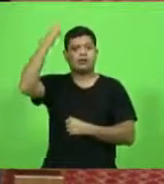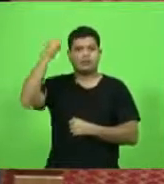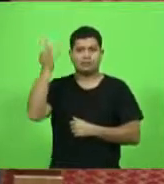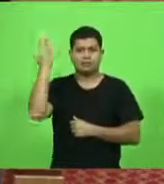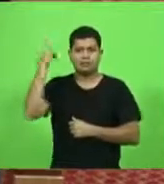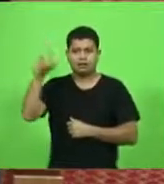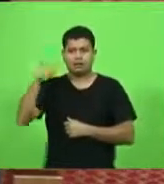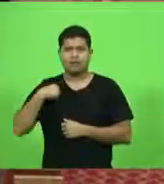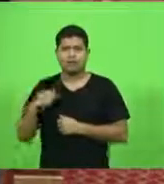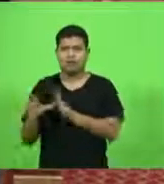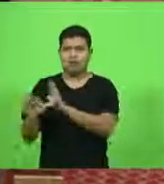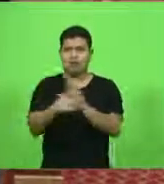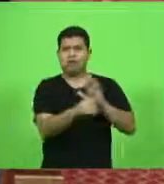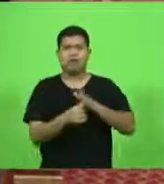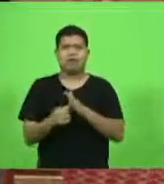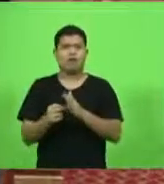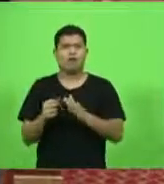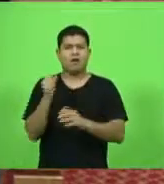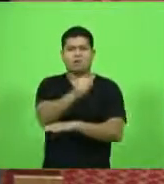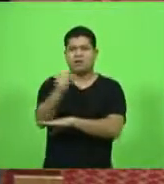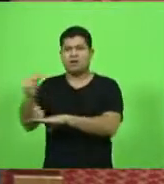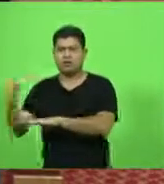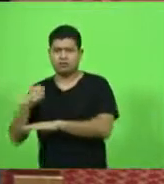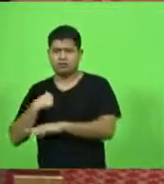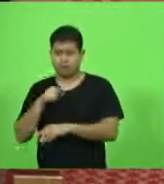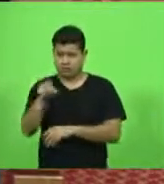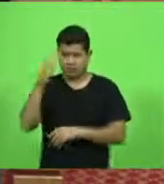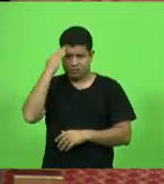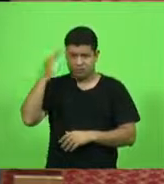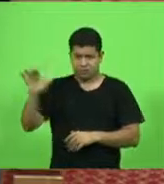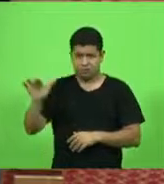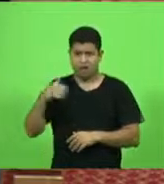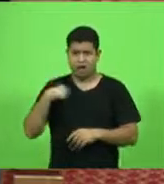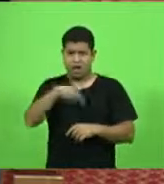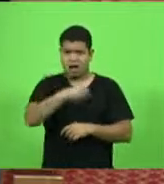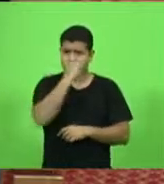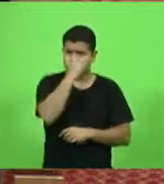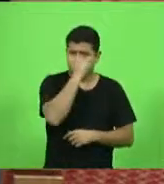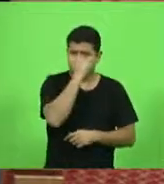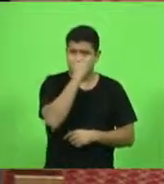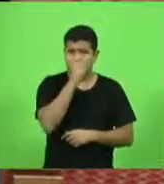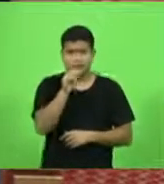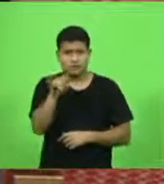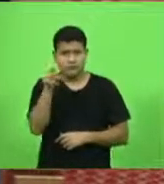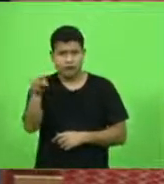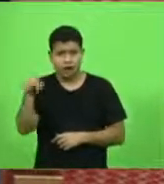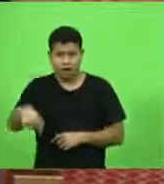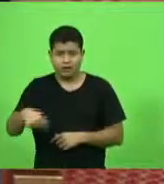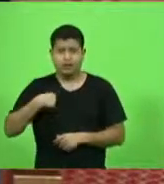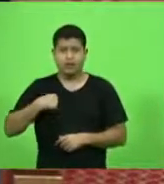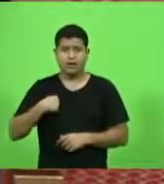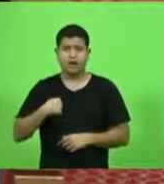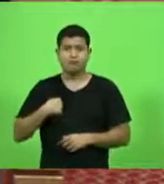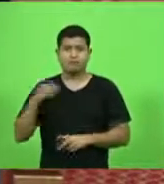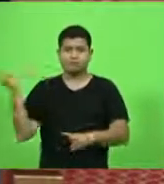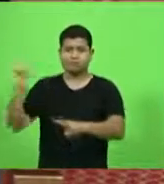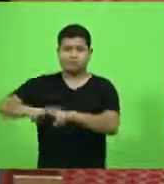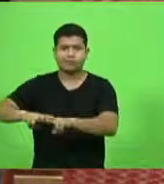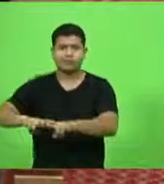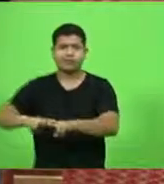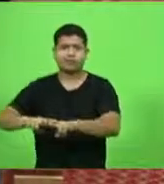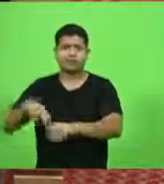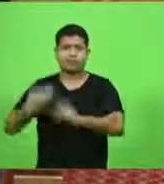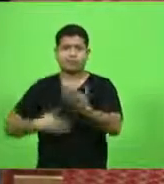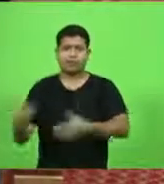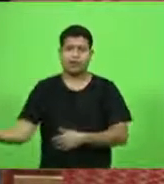você não sabia que o presídio estava lotado, que se você fosse preso, se ia estar aqui, ou vai querer